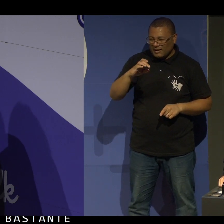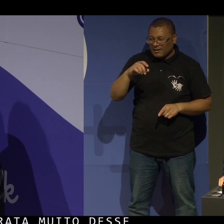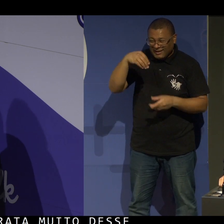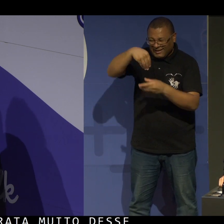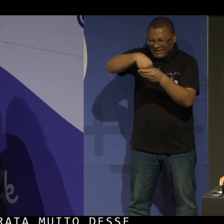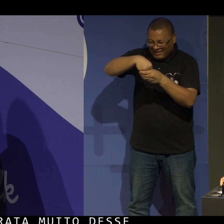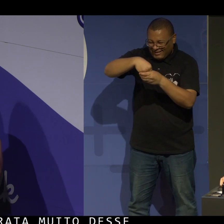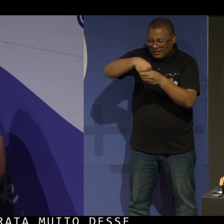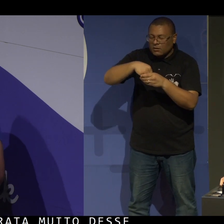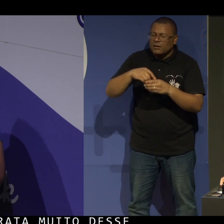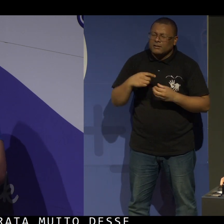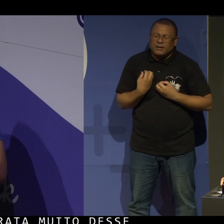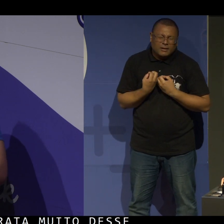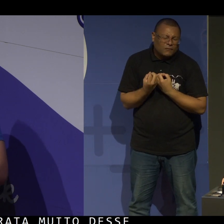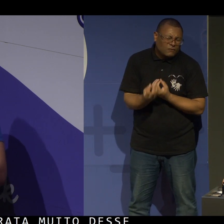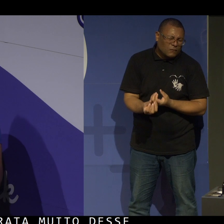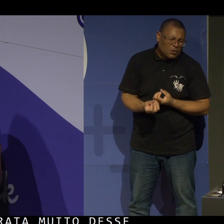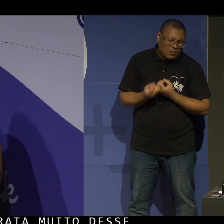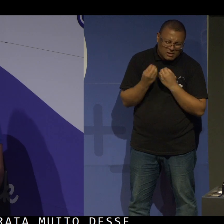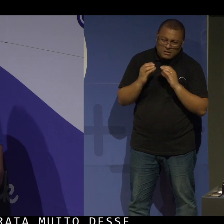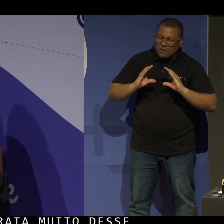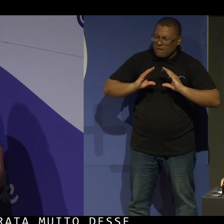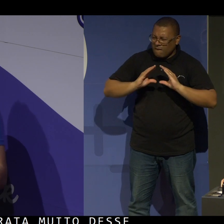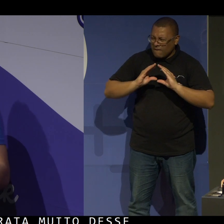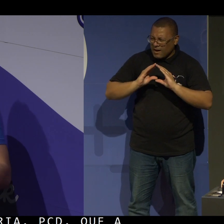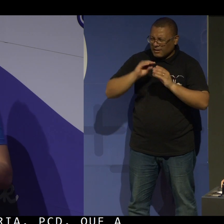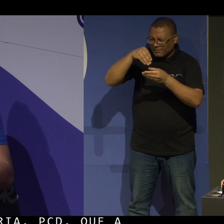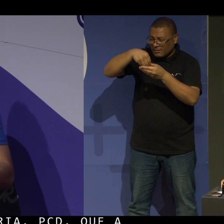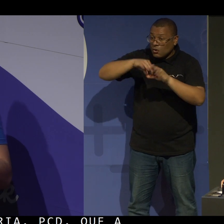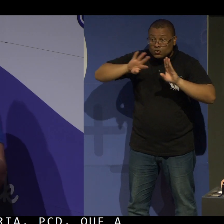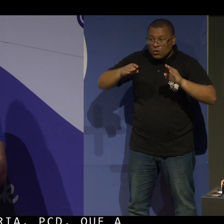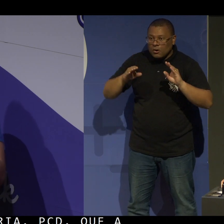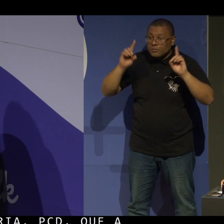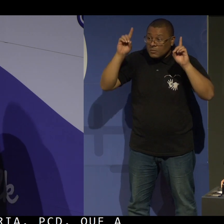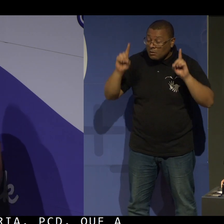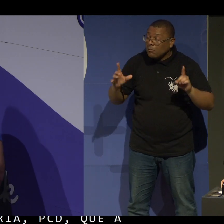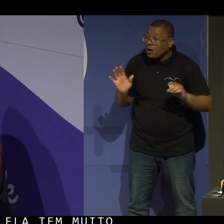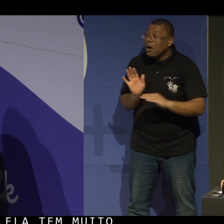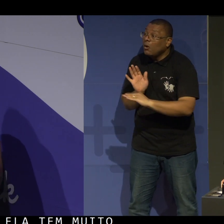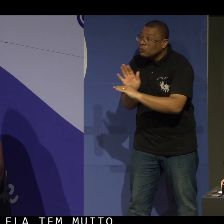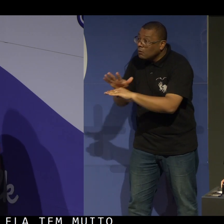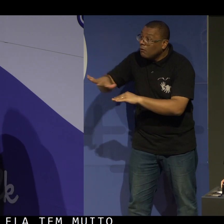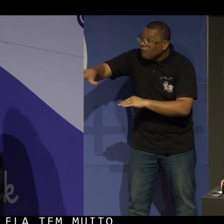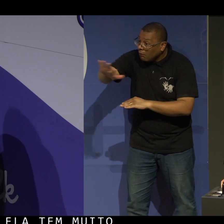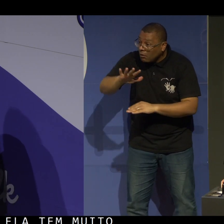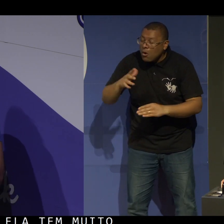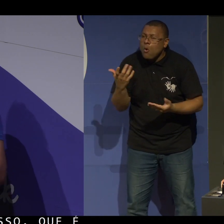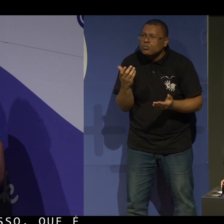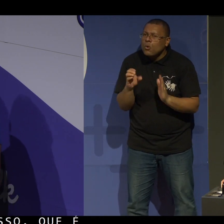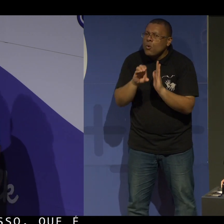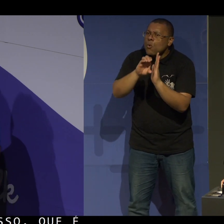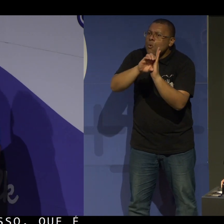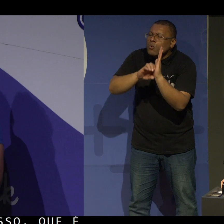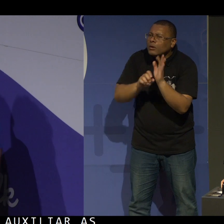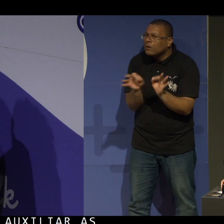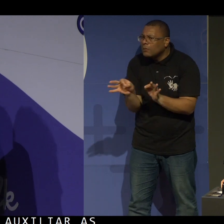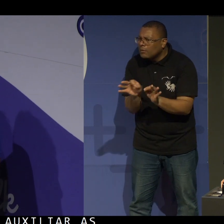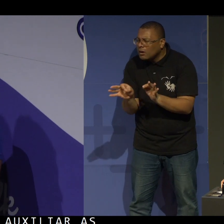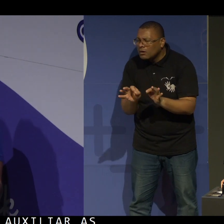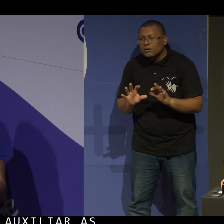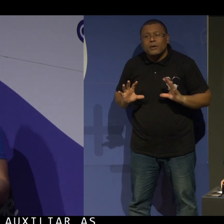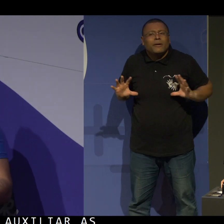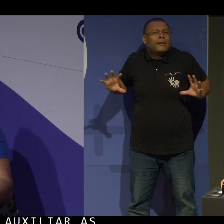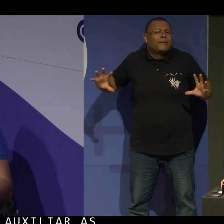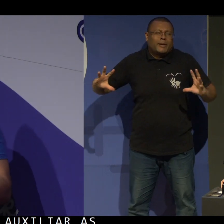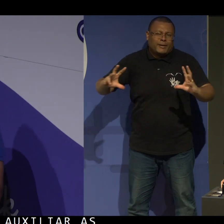trabalha, ela tem muito conteúdo para isso, que é justamente para auxiliar as pessoas na hora de preencher o currículo, e aí é para todo